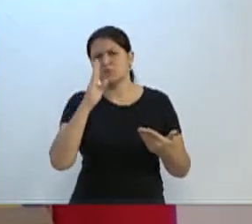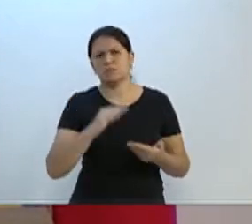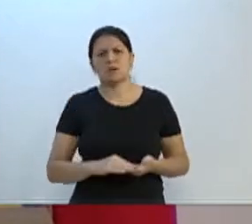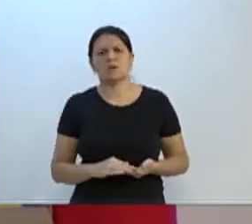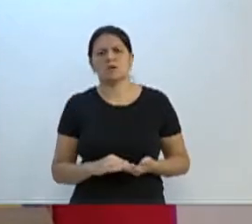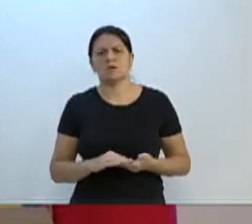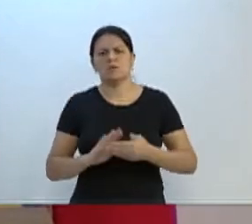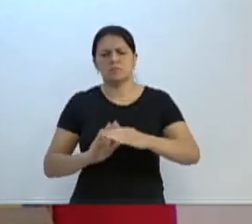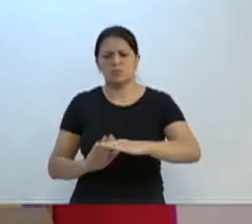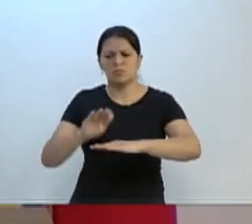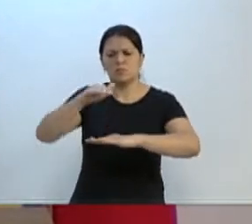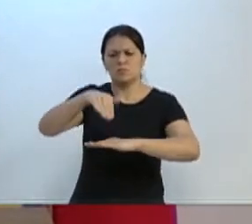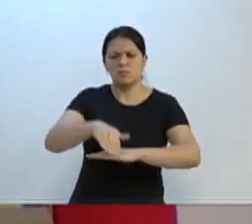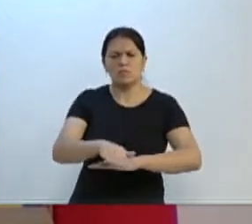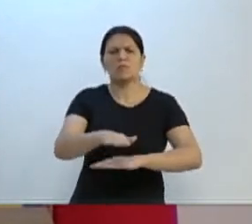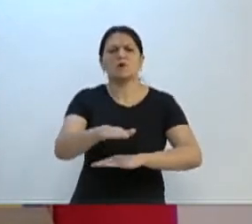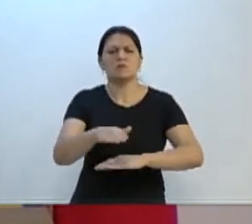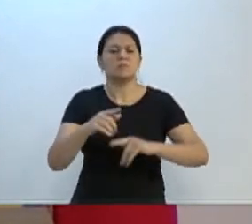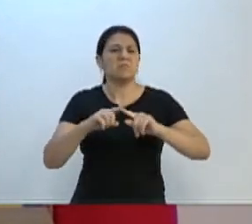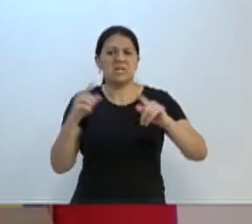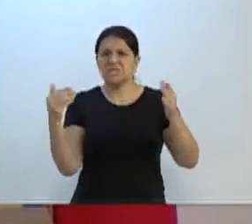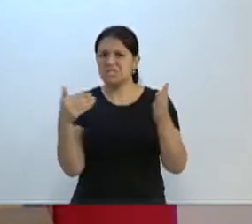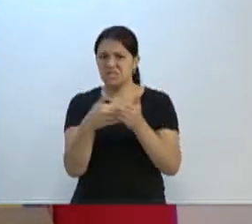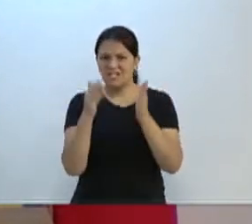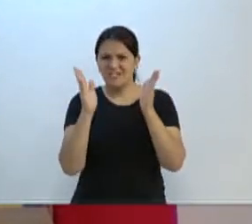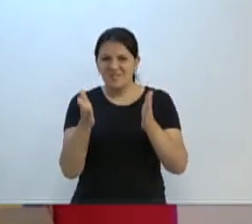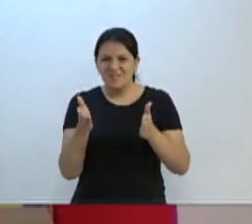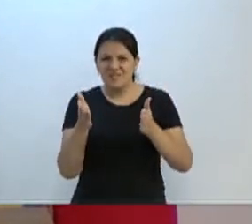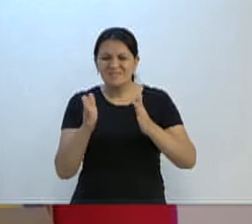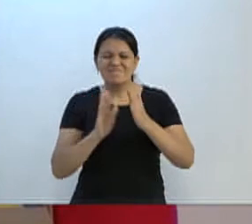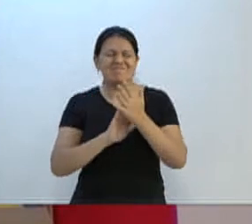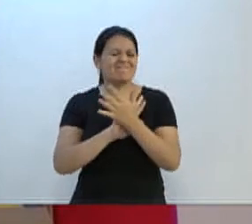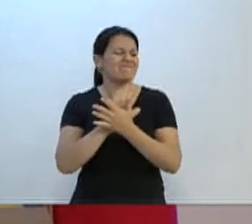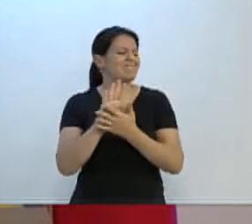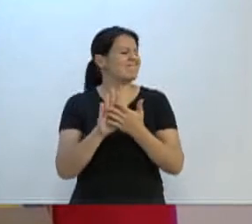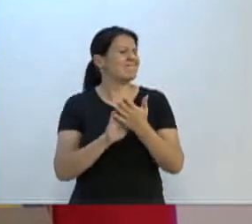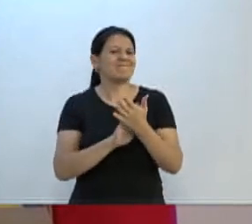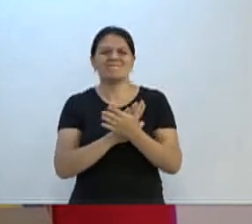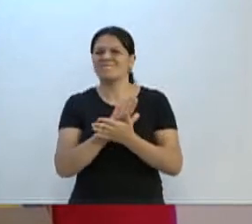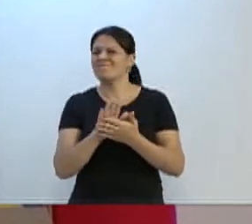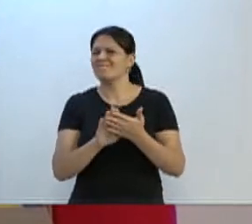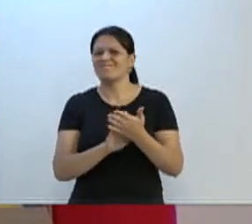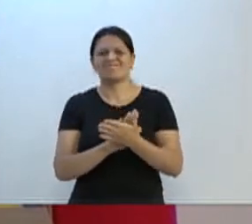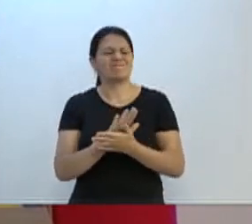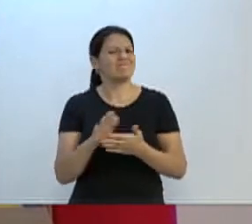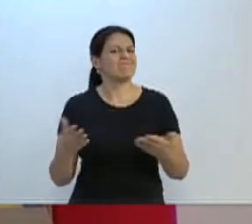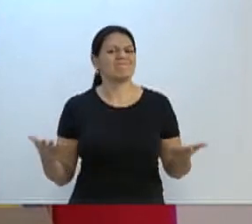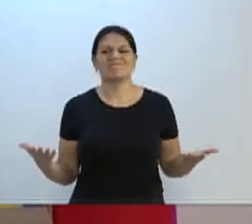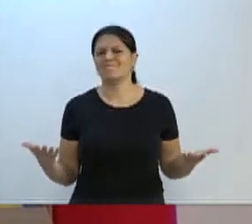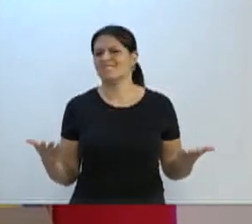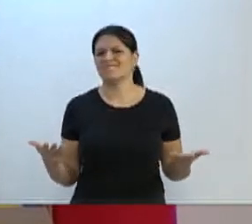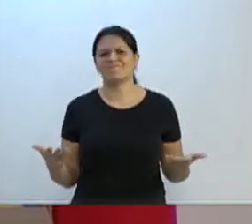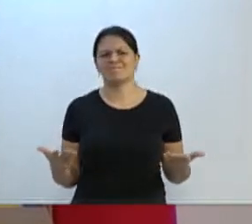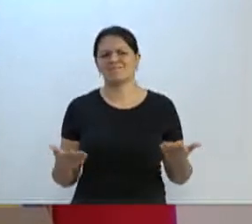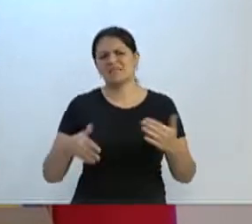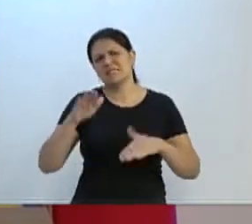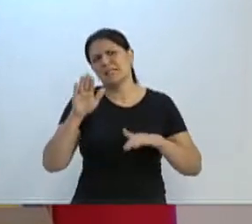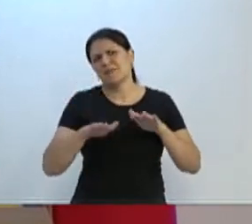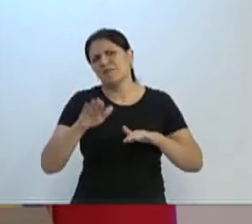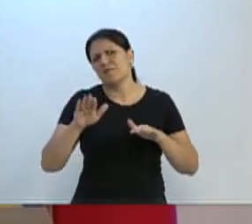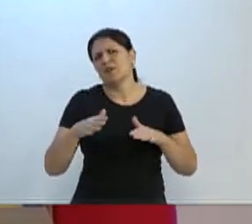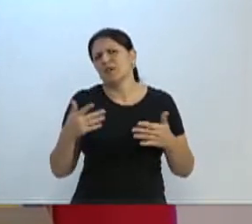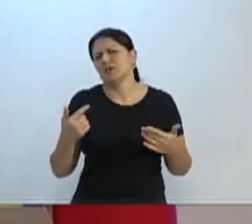as faixas elevadas, mas até agora nada foi feito. Eu não vi pouco, aliás, talvez eu vi lá